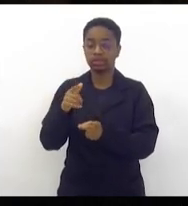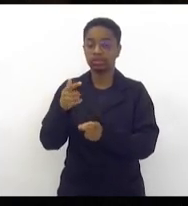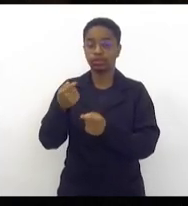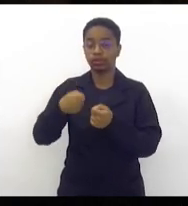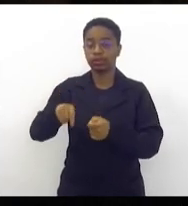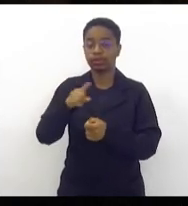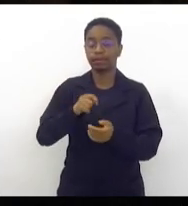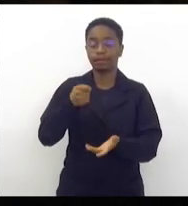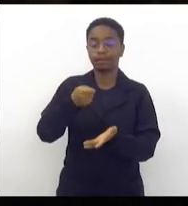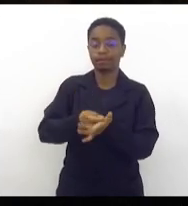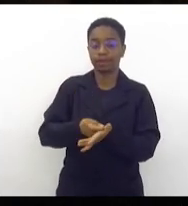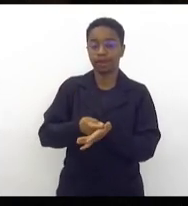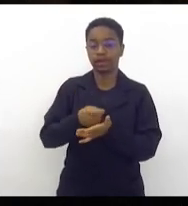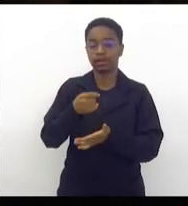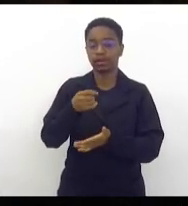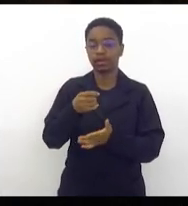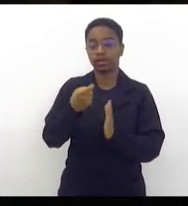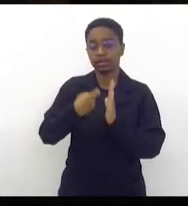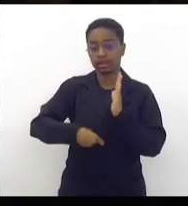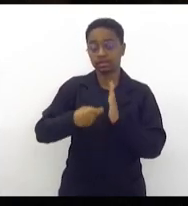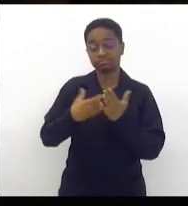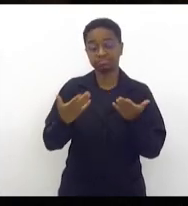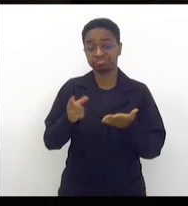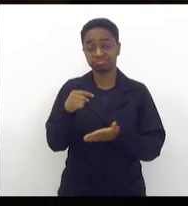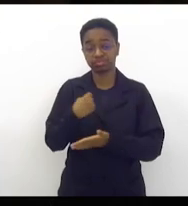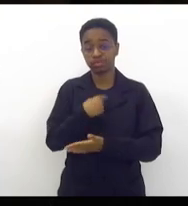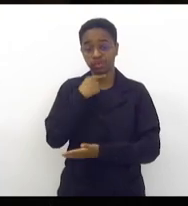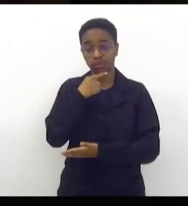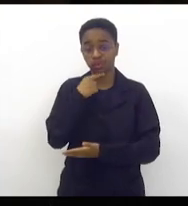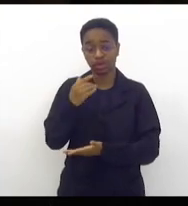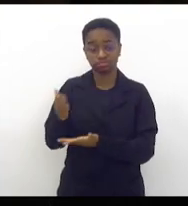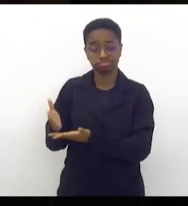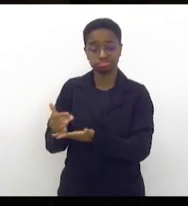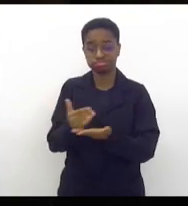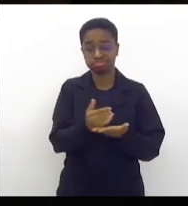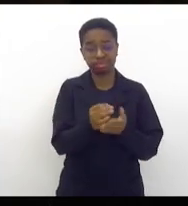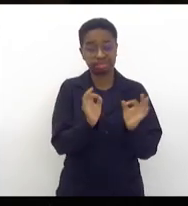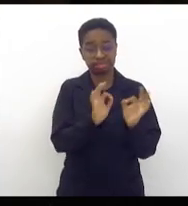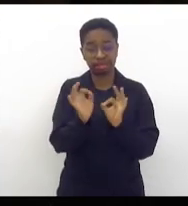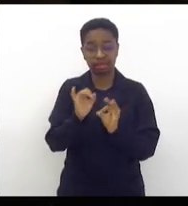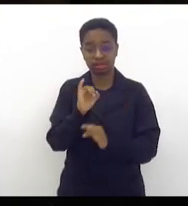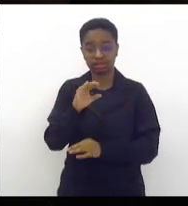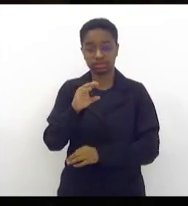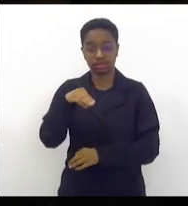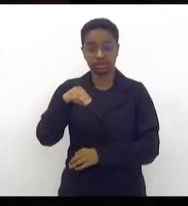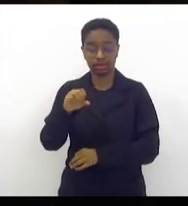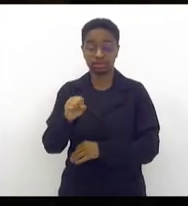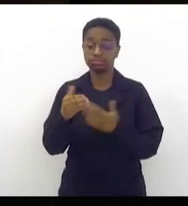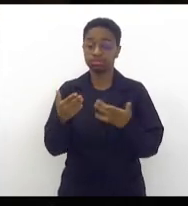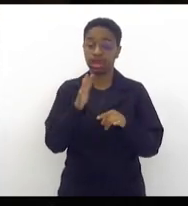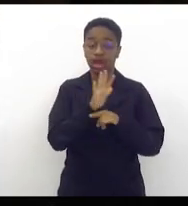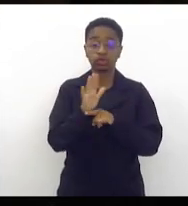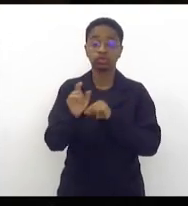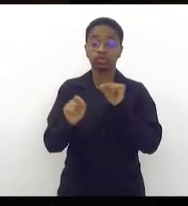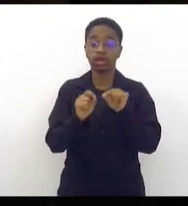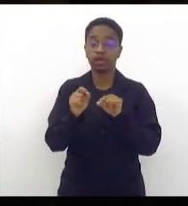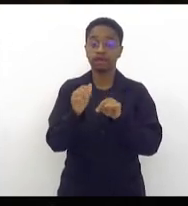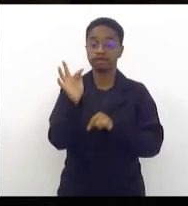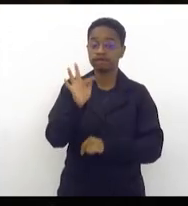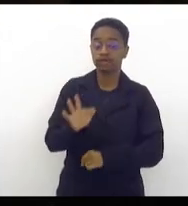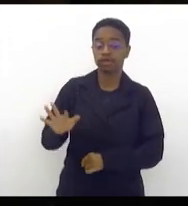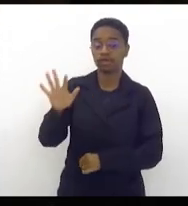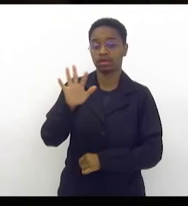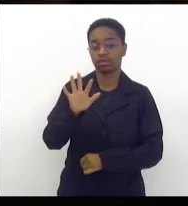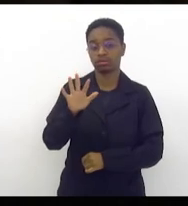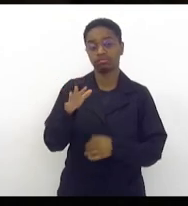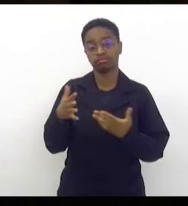a gente não arrecada um real de ICMS e com isso ajuda o que? As contas públicas federais. O